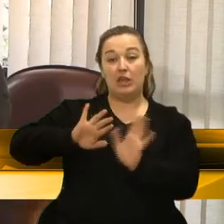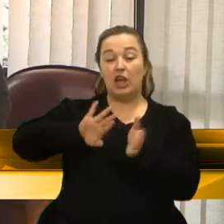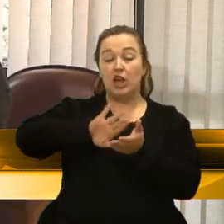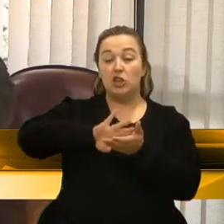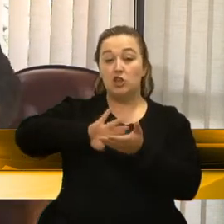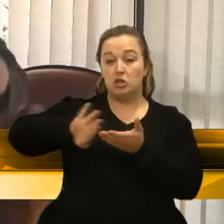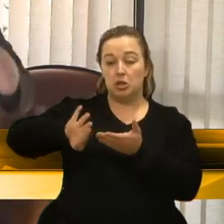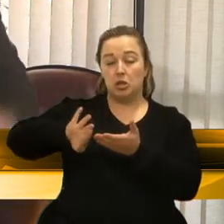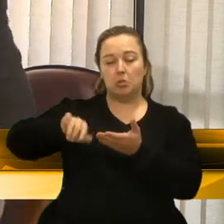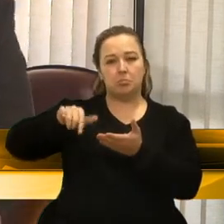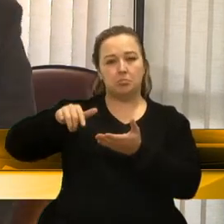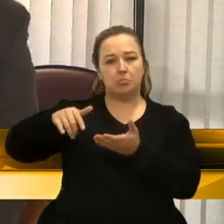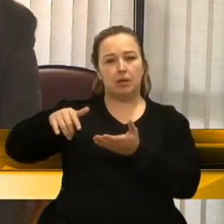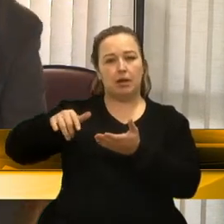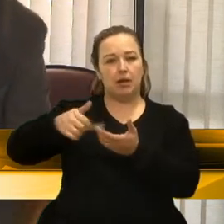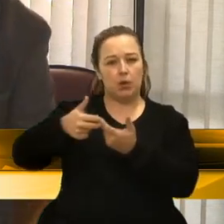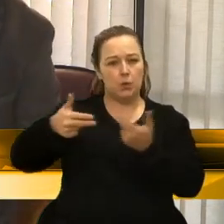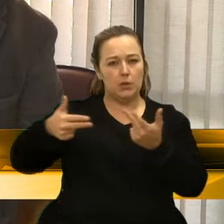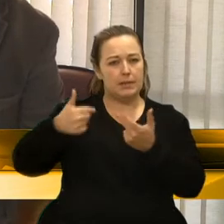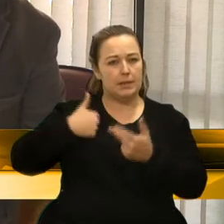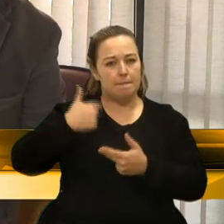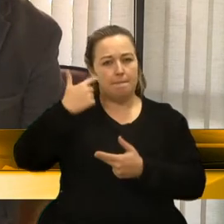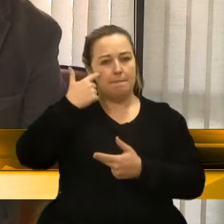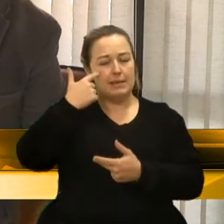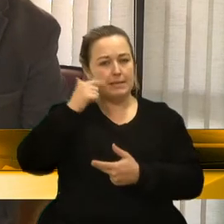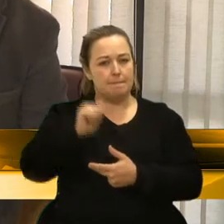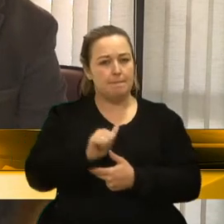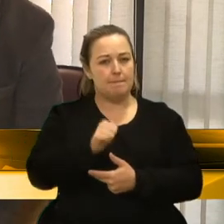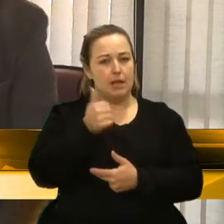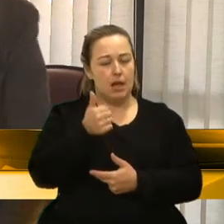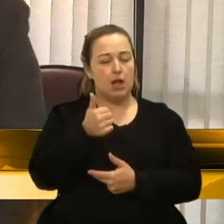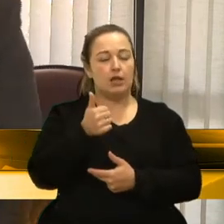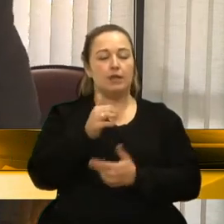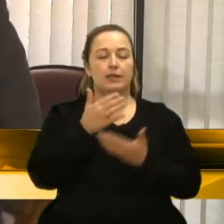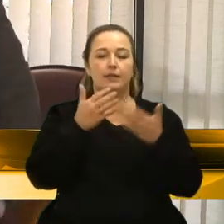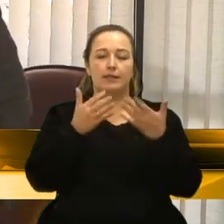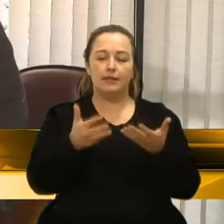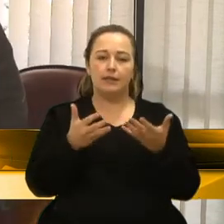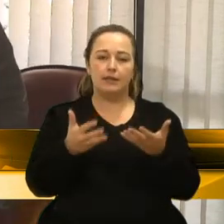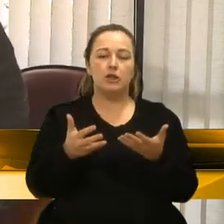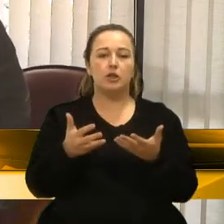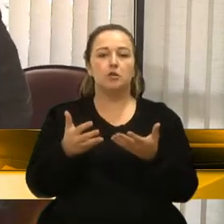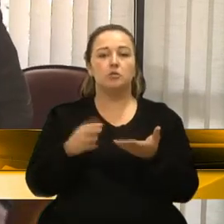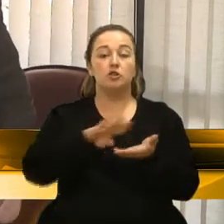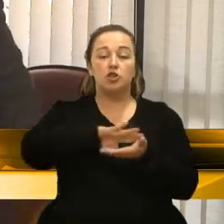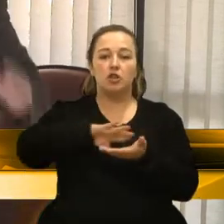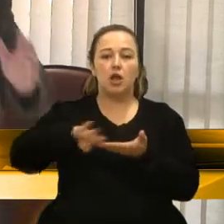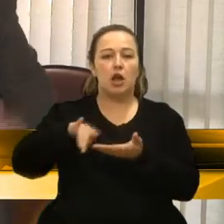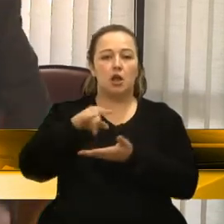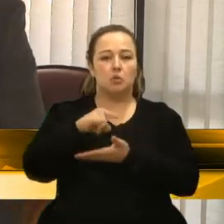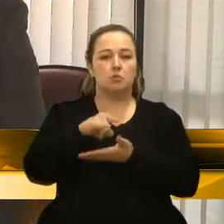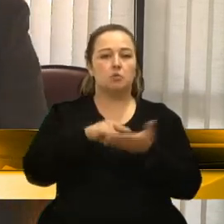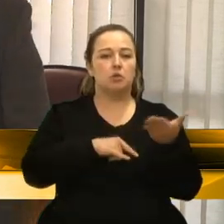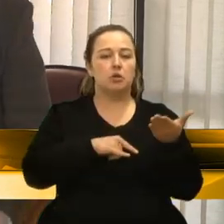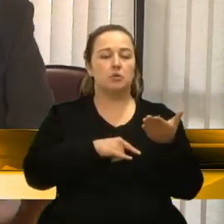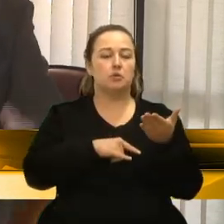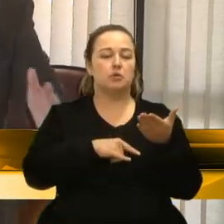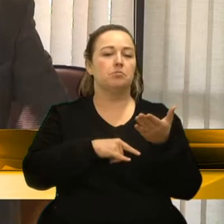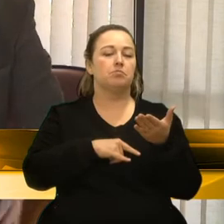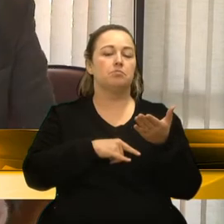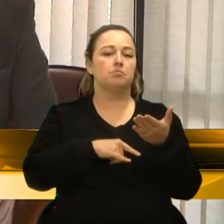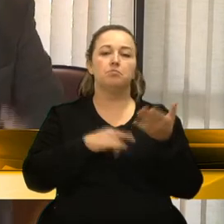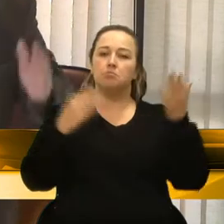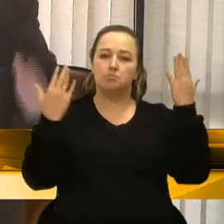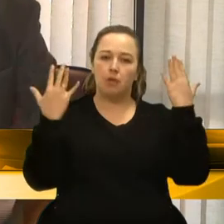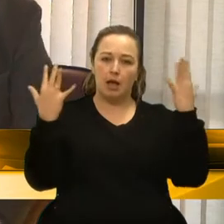que retiraram esse ofício. Então, quero parabenizar, em nome